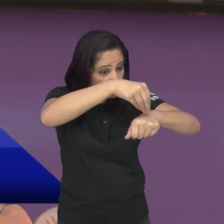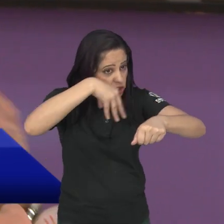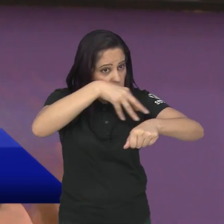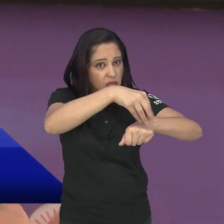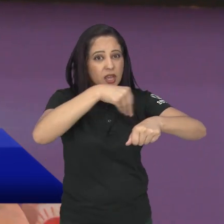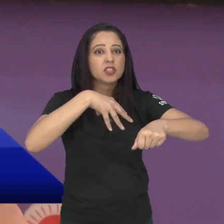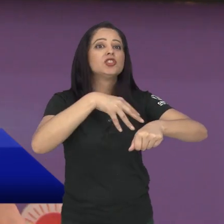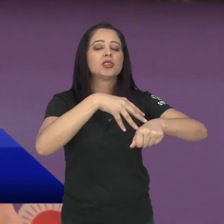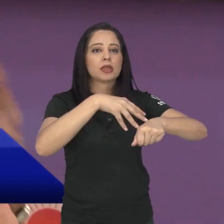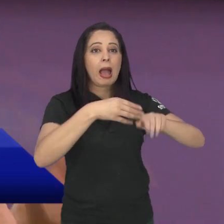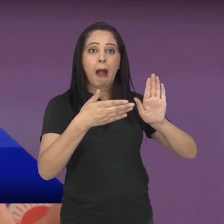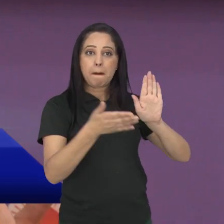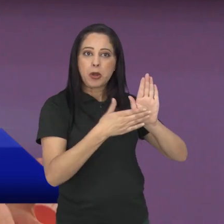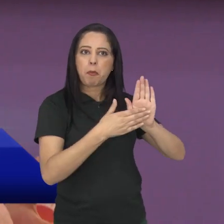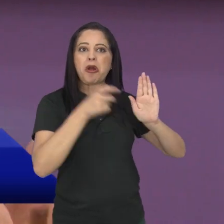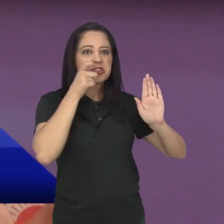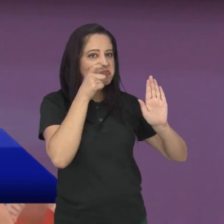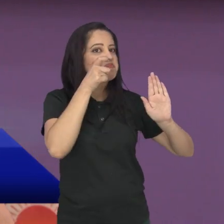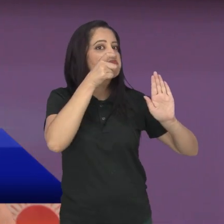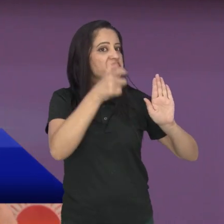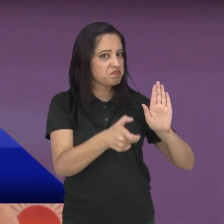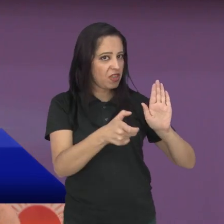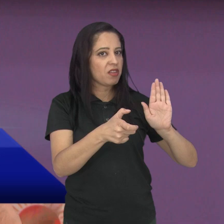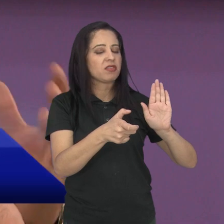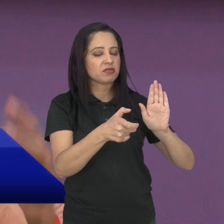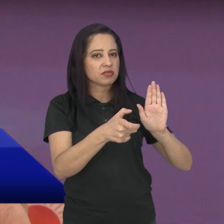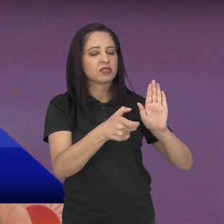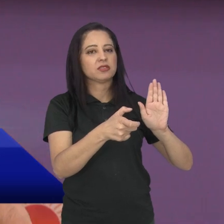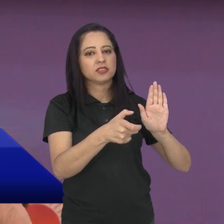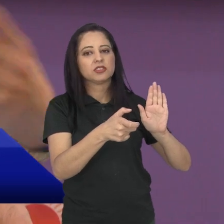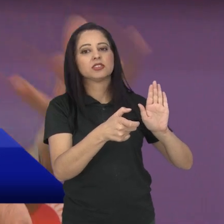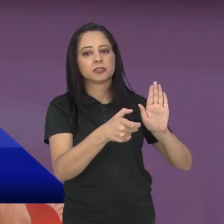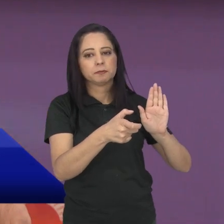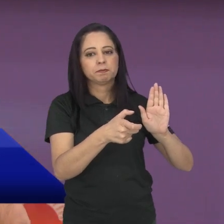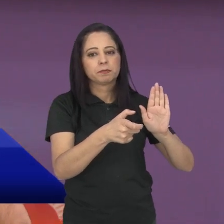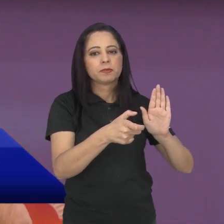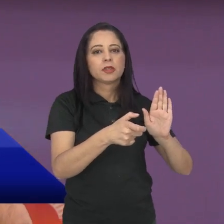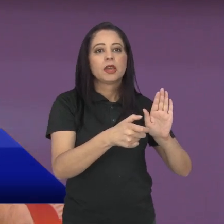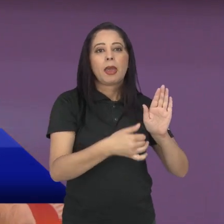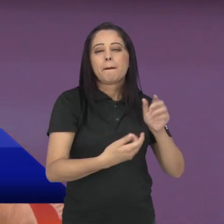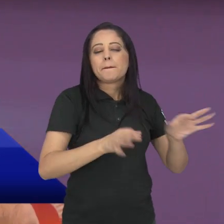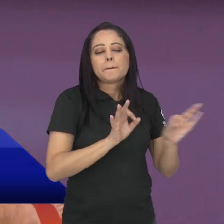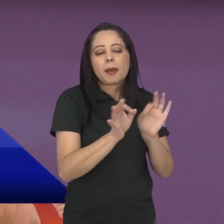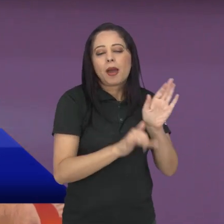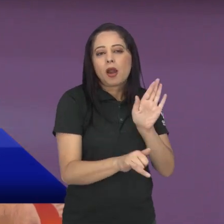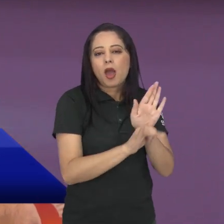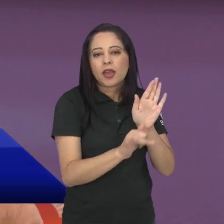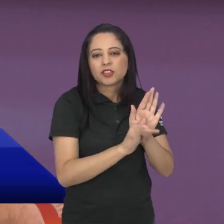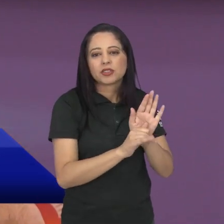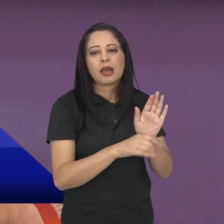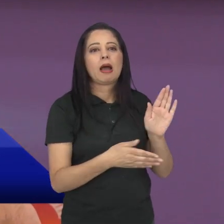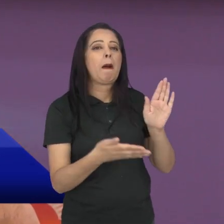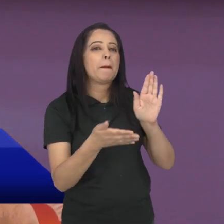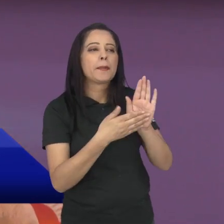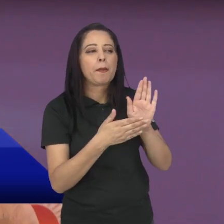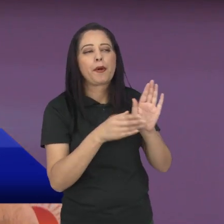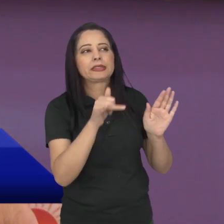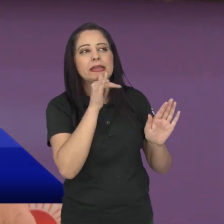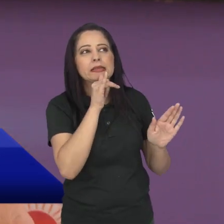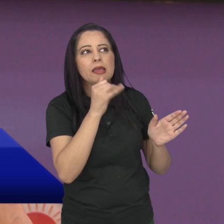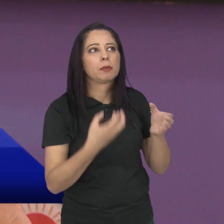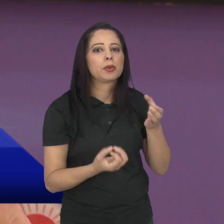propostas muito pertinentes, muito interessantes do ponto de vista da construção desses editais. Propostas de